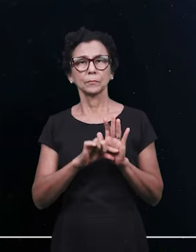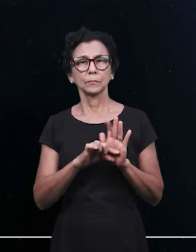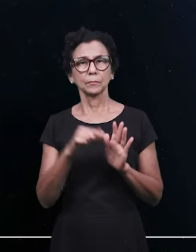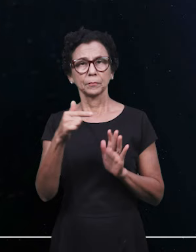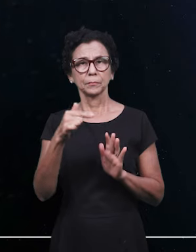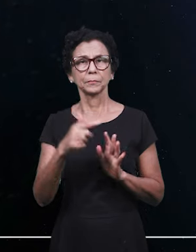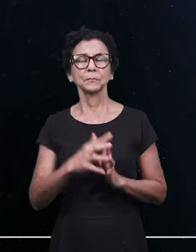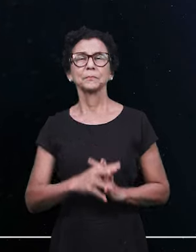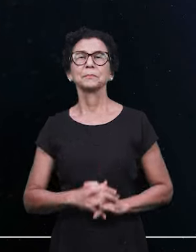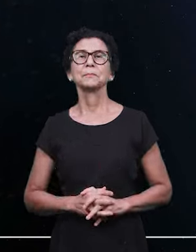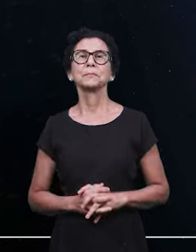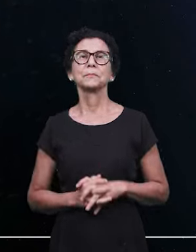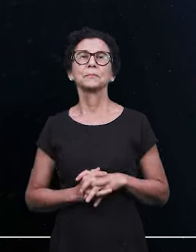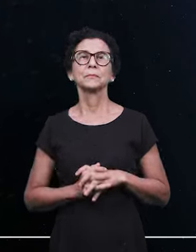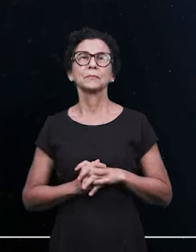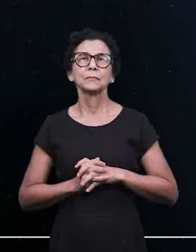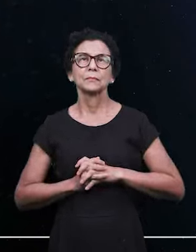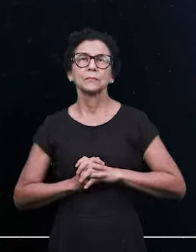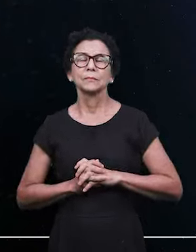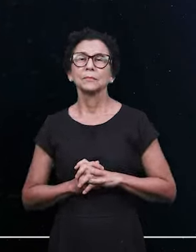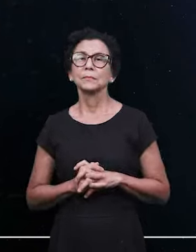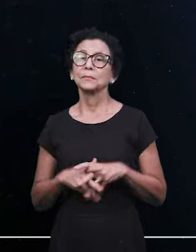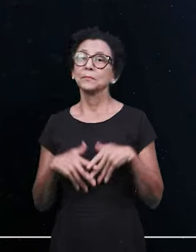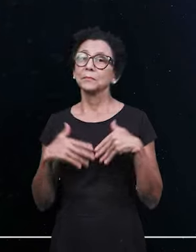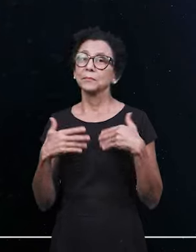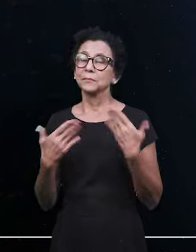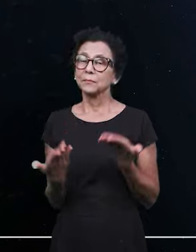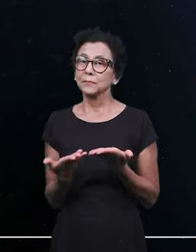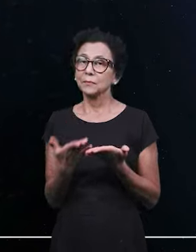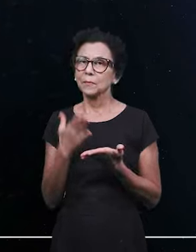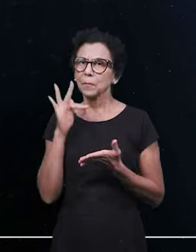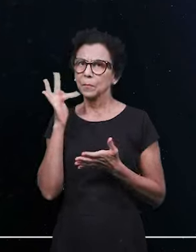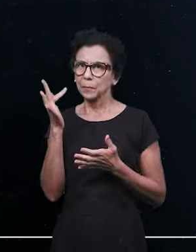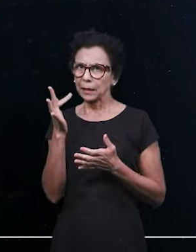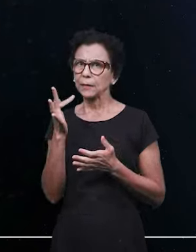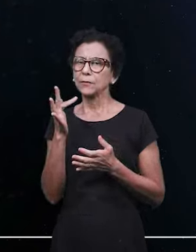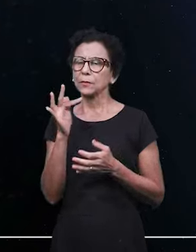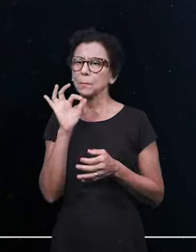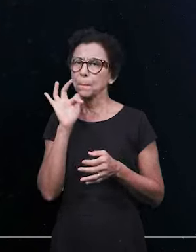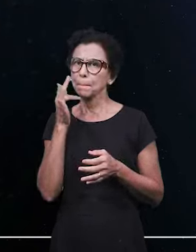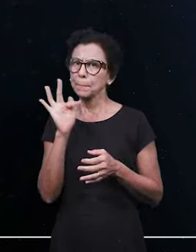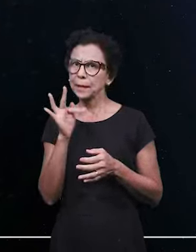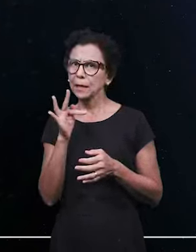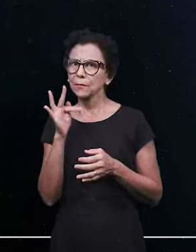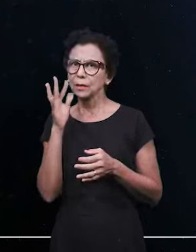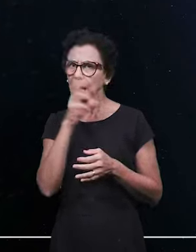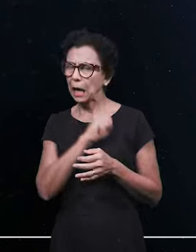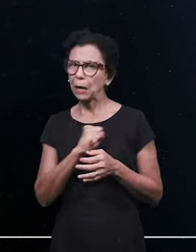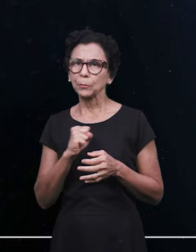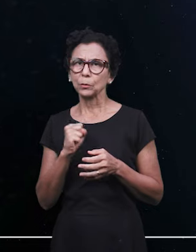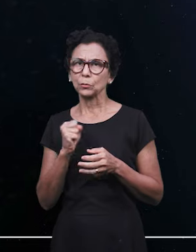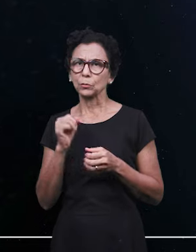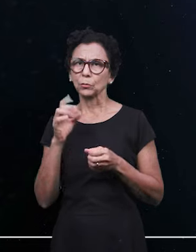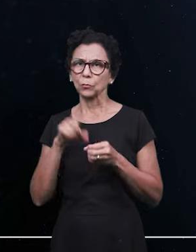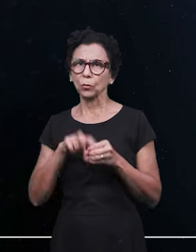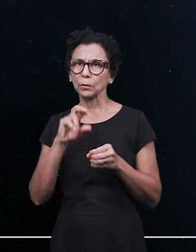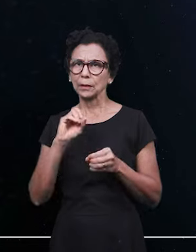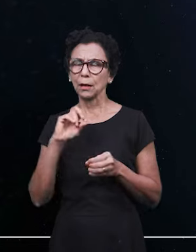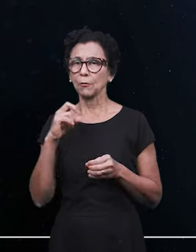Apocalipse 22, 7. Diz assim, Eis que presto venho, presto venho, é cedo venho, venho logo,